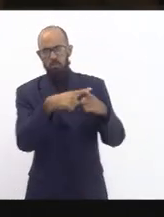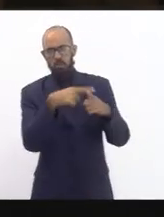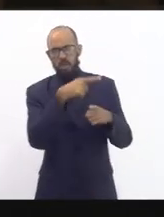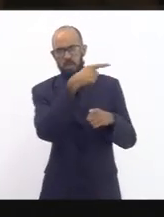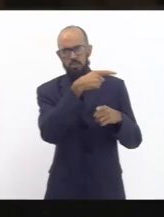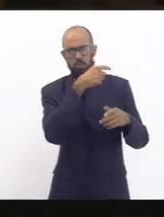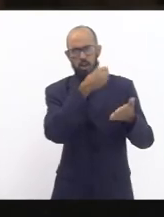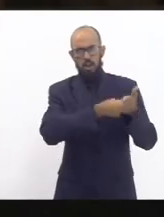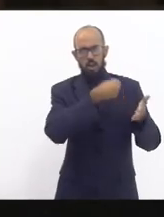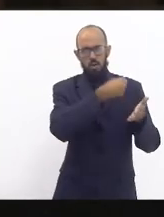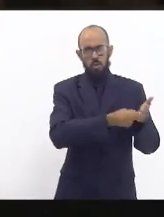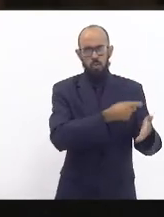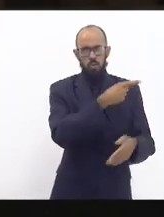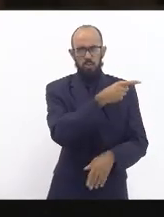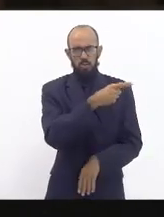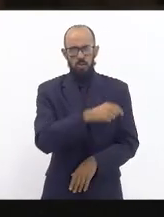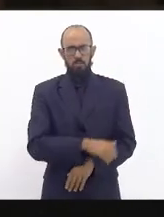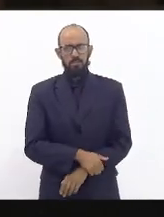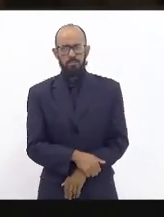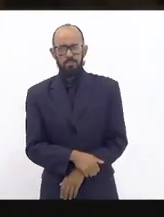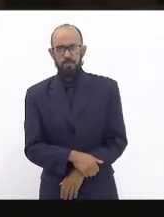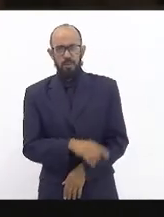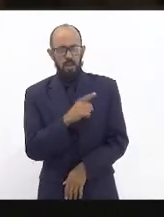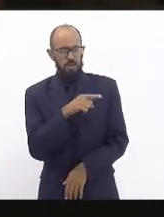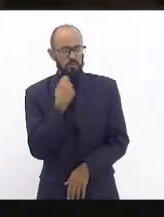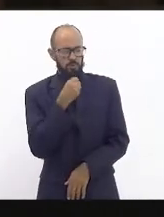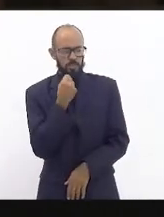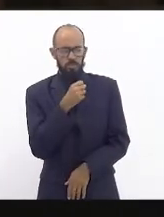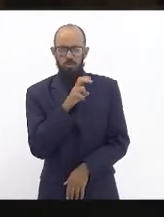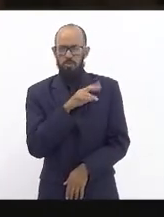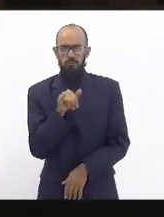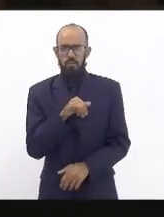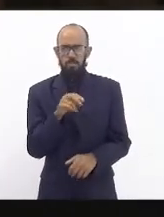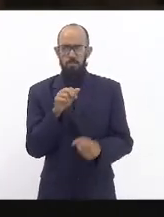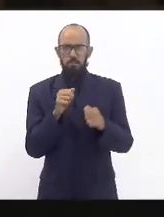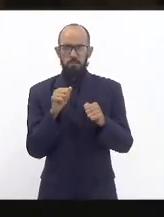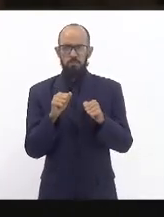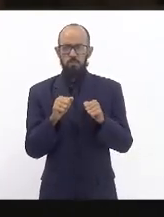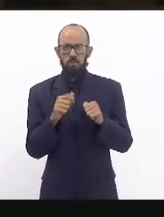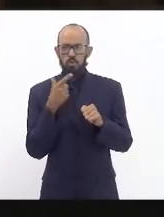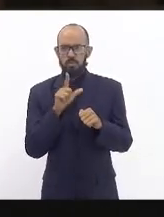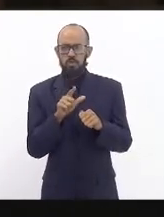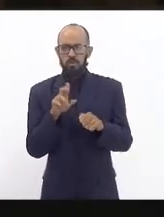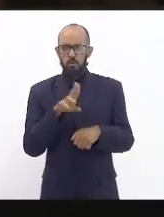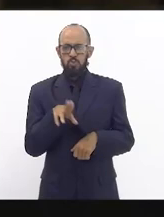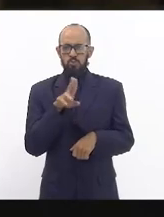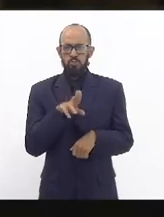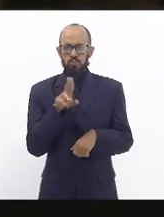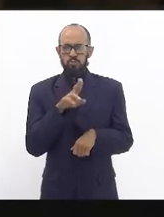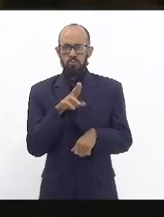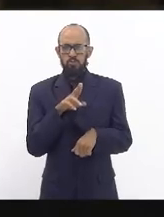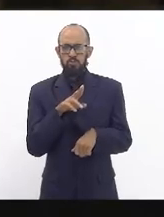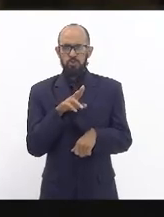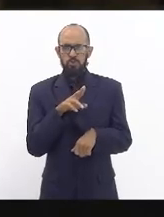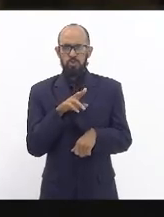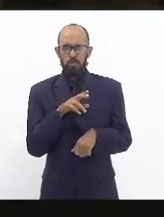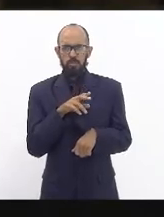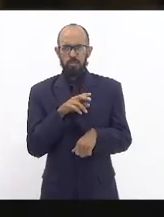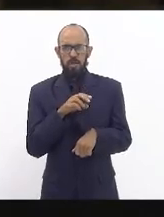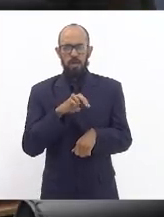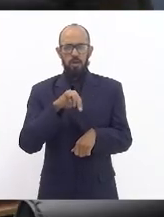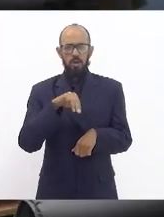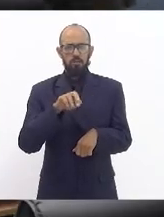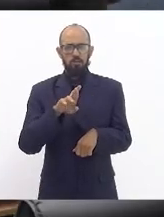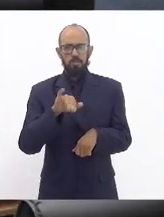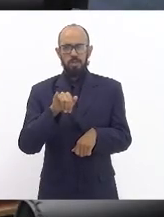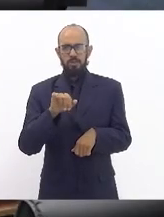a marisqueira vai deixar de existir porque lá em Sepitiba não vai poder mais utilizar da prática dessa atividade tão importante que são as marisqueiras